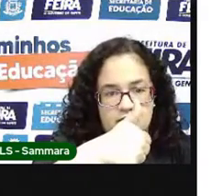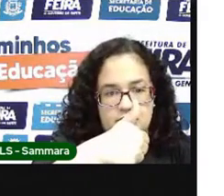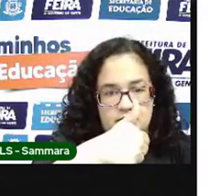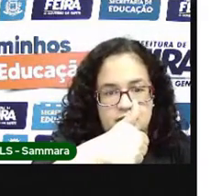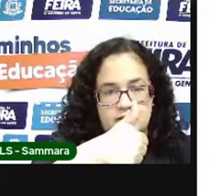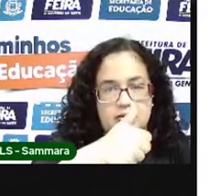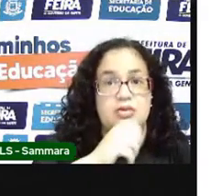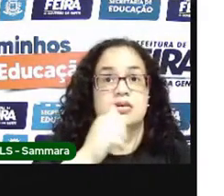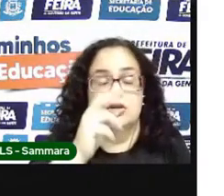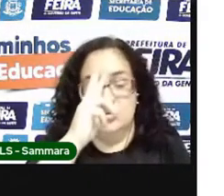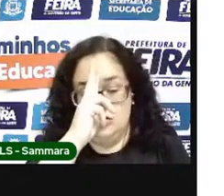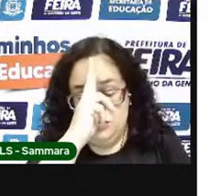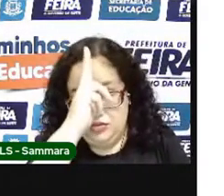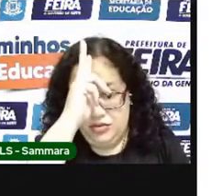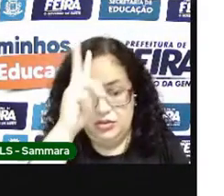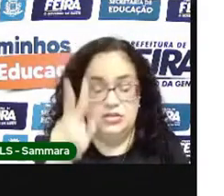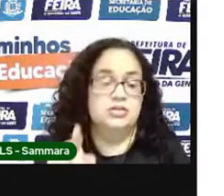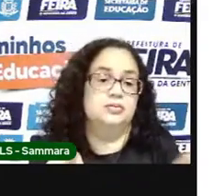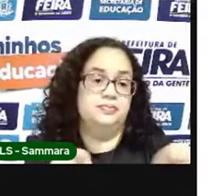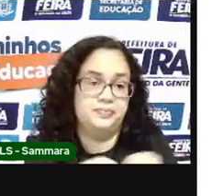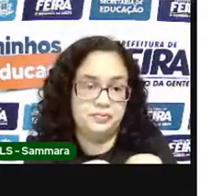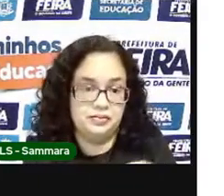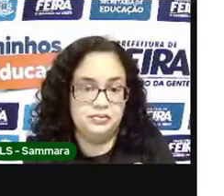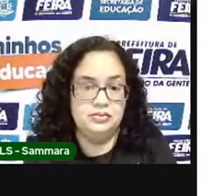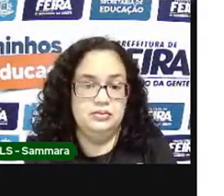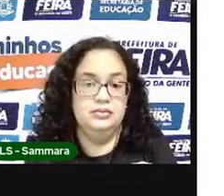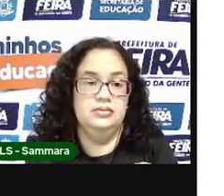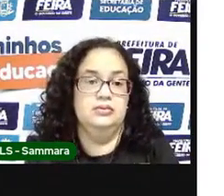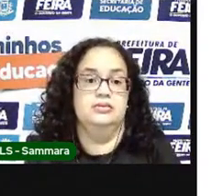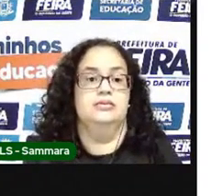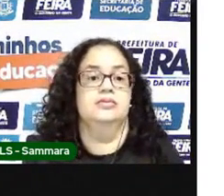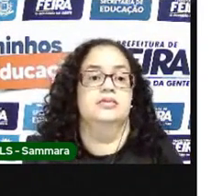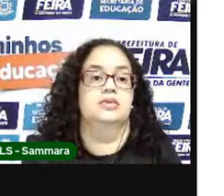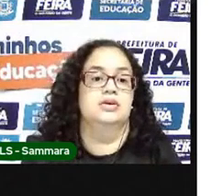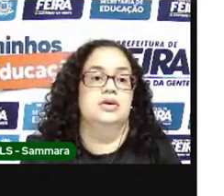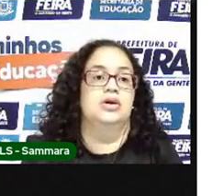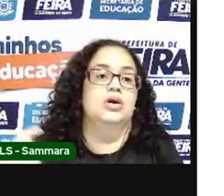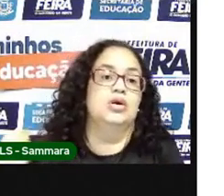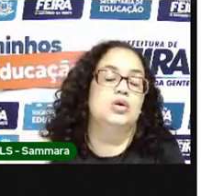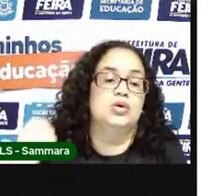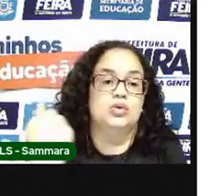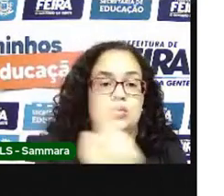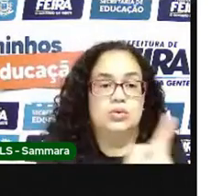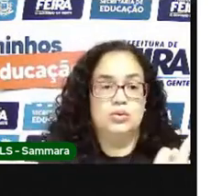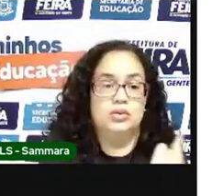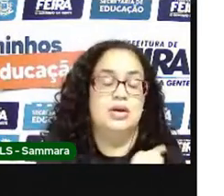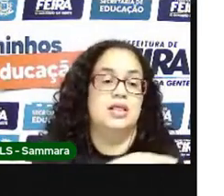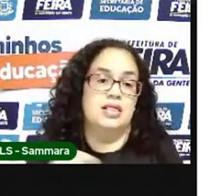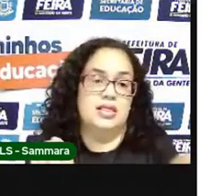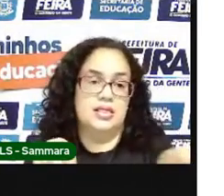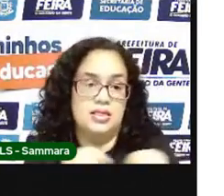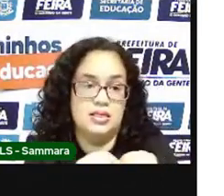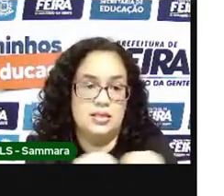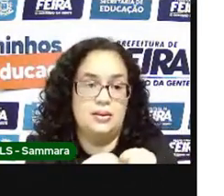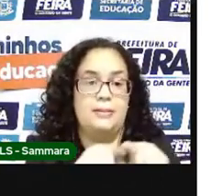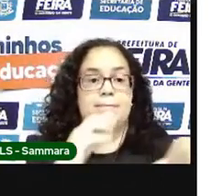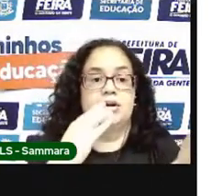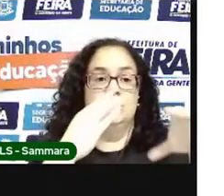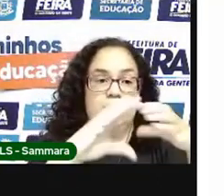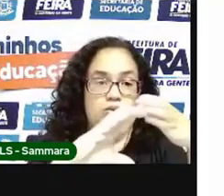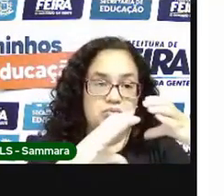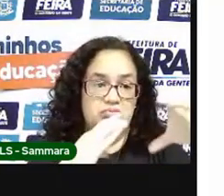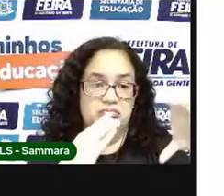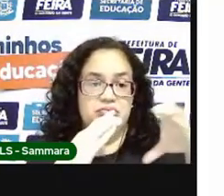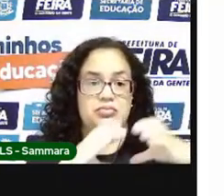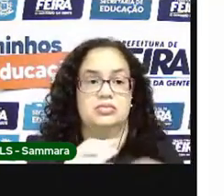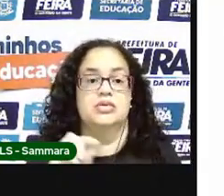Indica Fortaleza também, ó, forte quando você faz isso. Então, o nosso corpo, ele também se comunica. A gente não